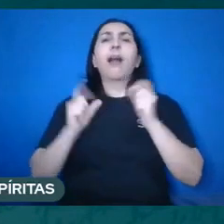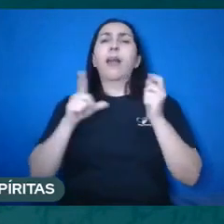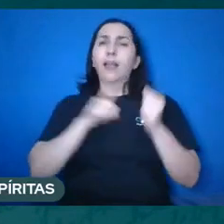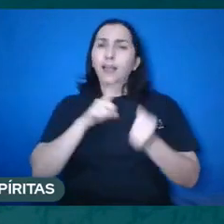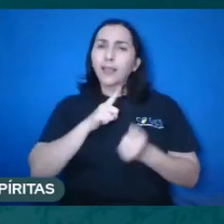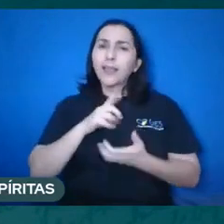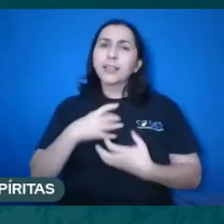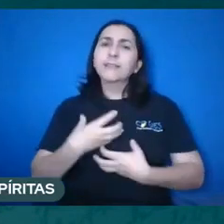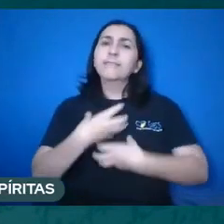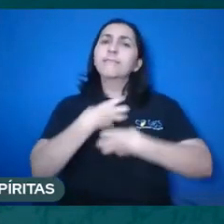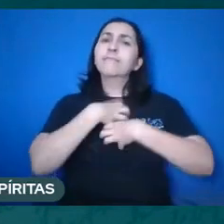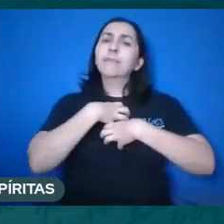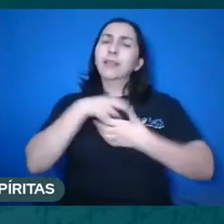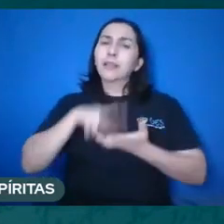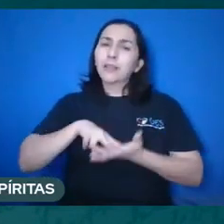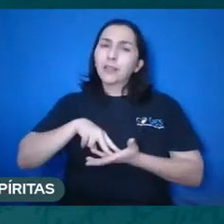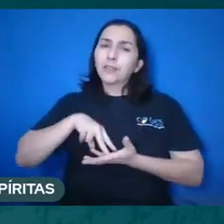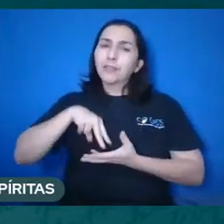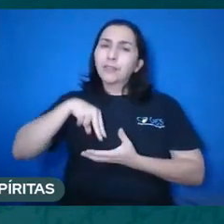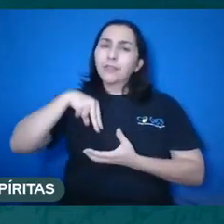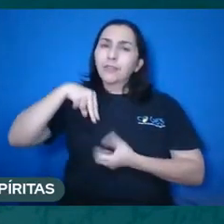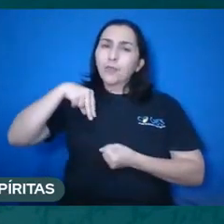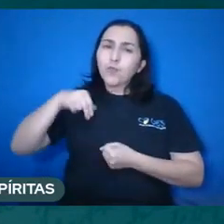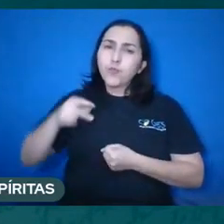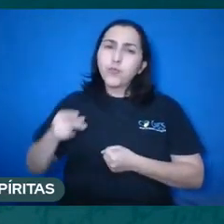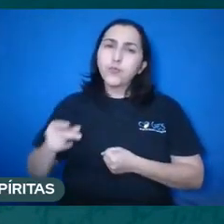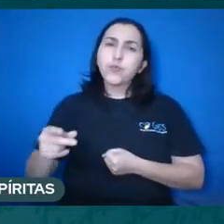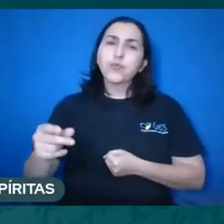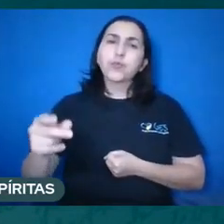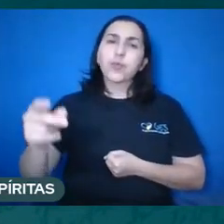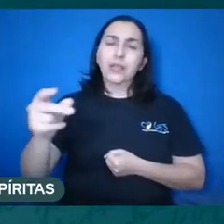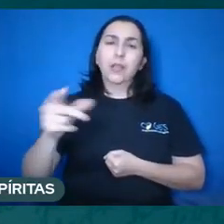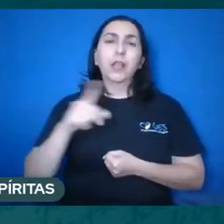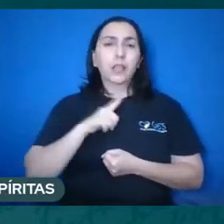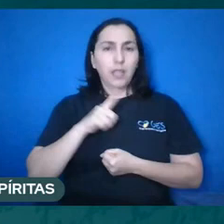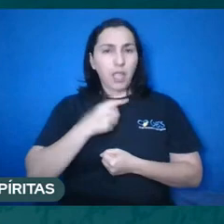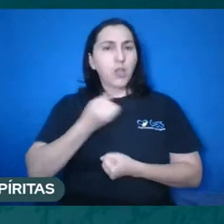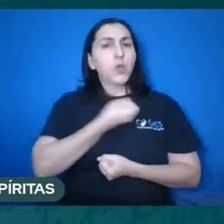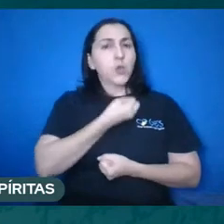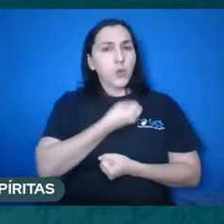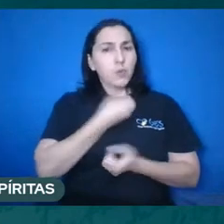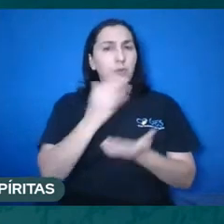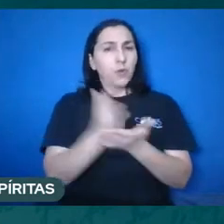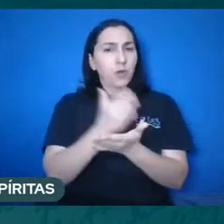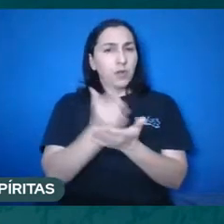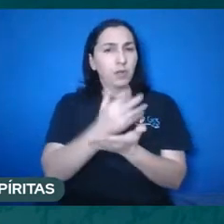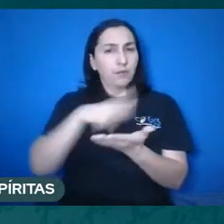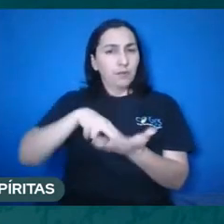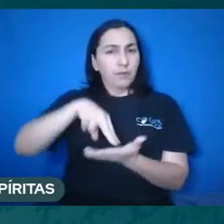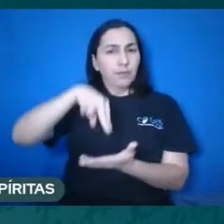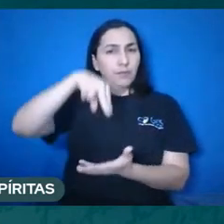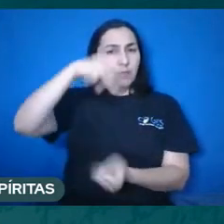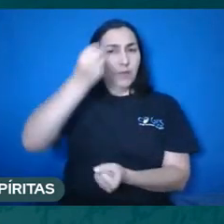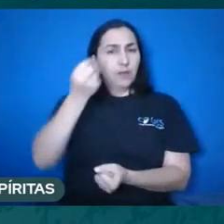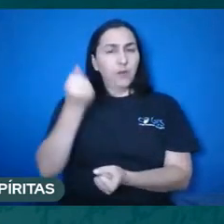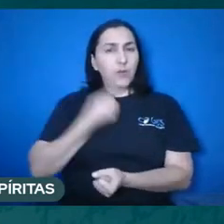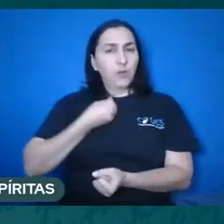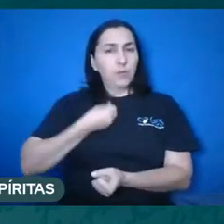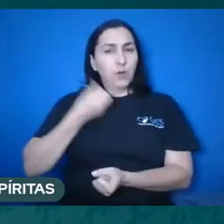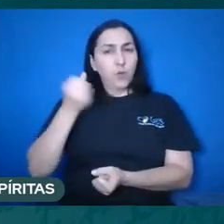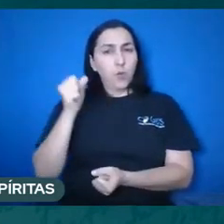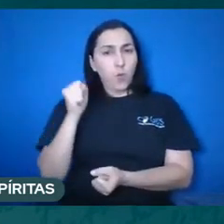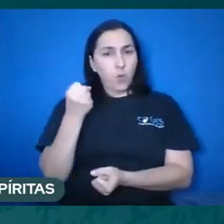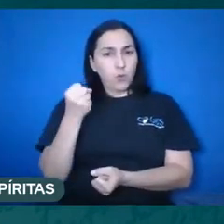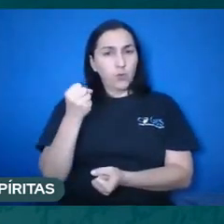tem lá na questão 8, não, 9, 5, 9, se não me engano, do livro dos espíritos. Os espíritos nos dizem que